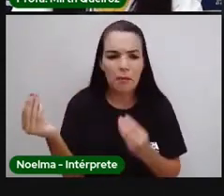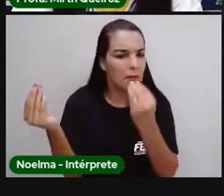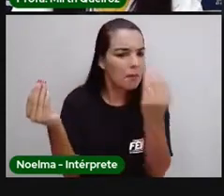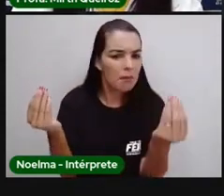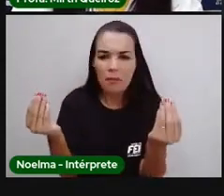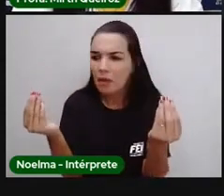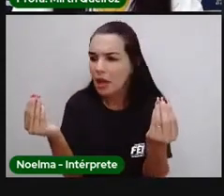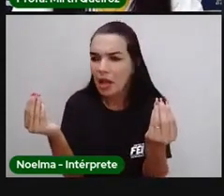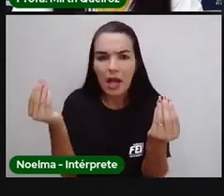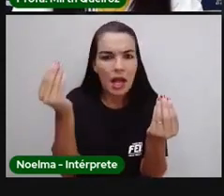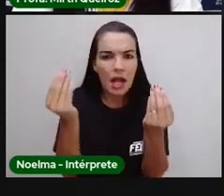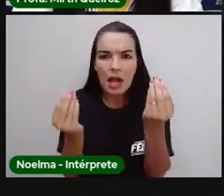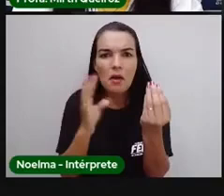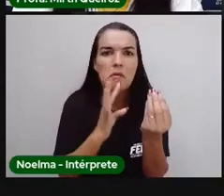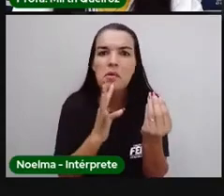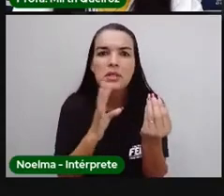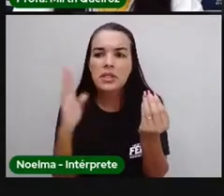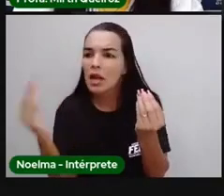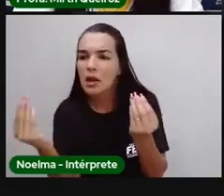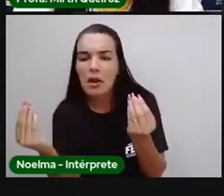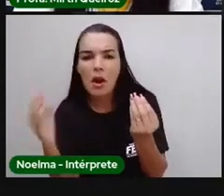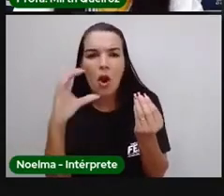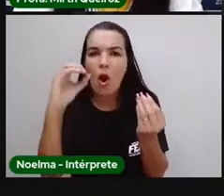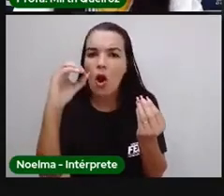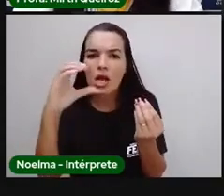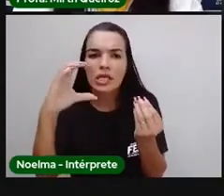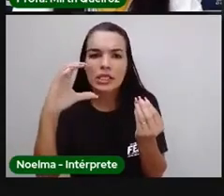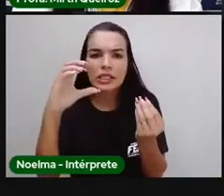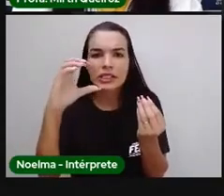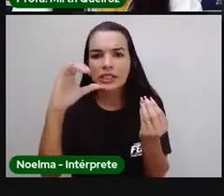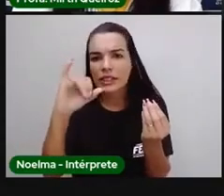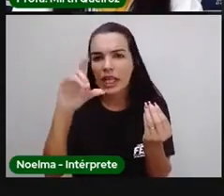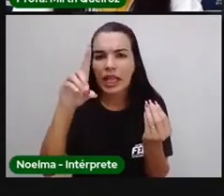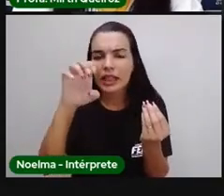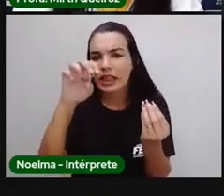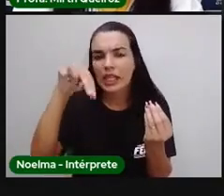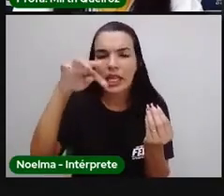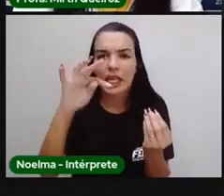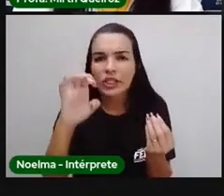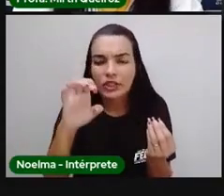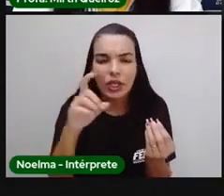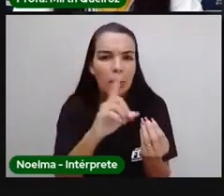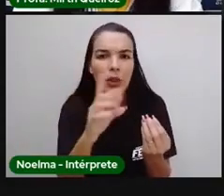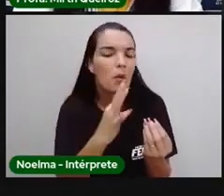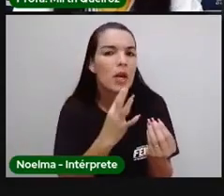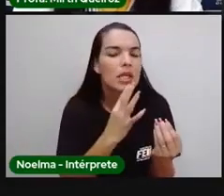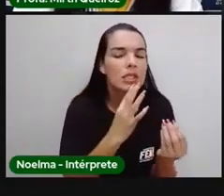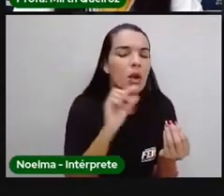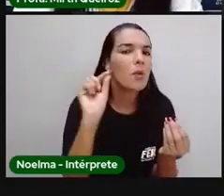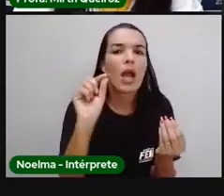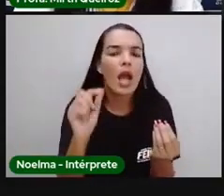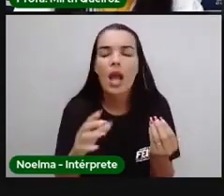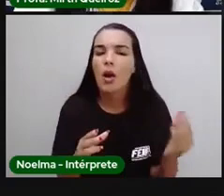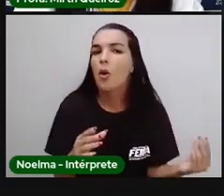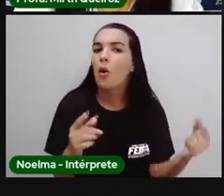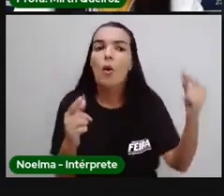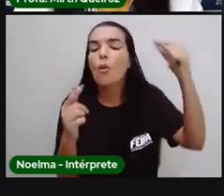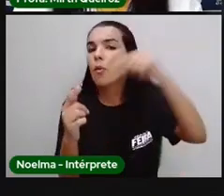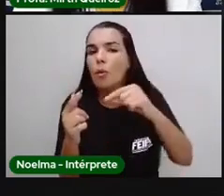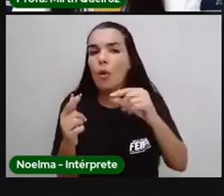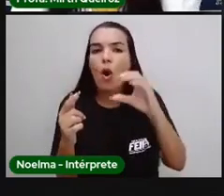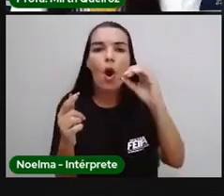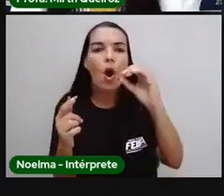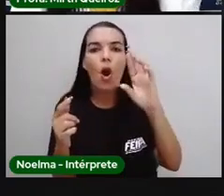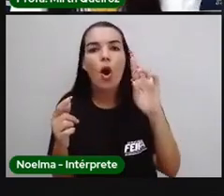desse hemisfério ocidental, dessa parte do ocidente. Não conheciam essas terras, esses continentes